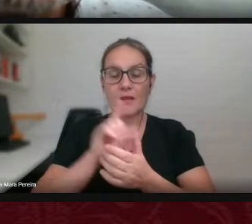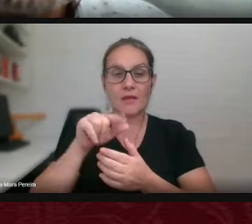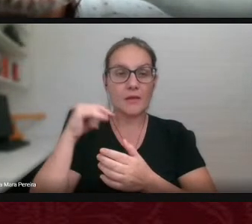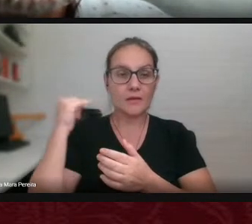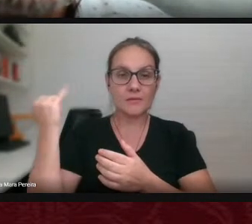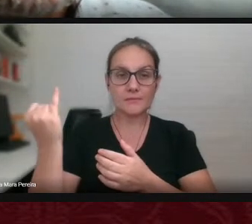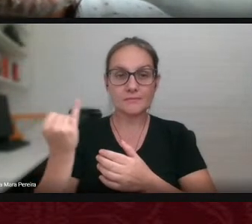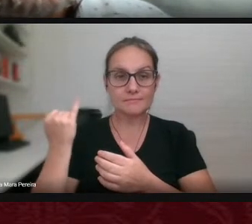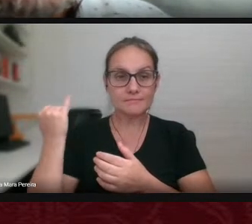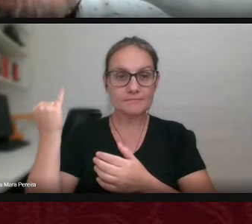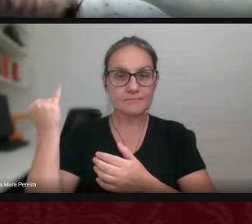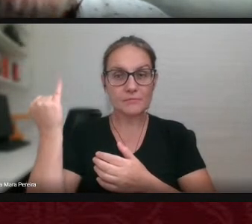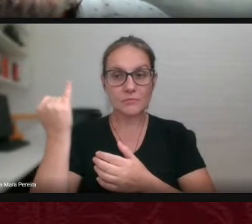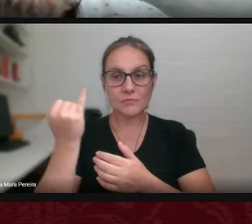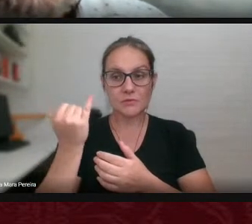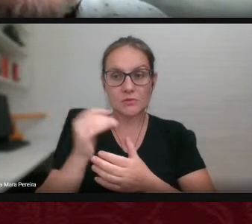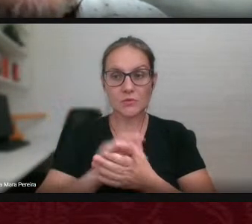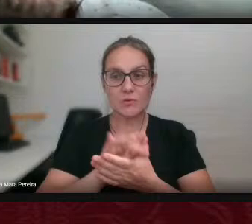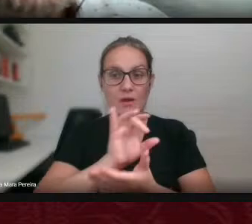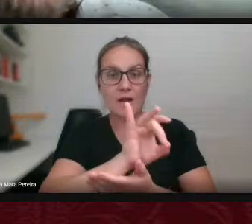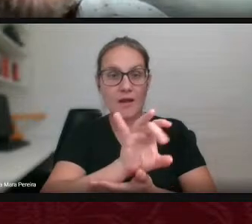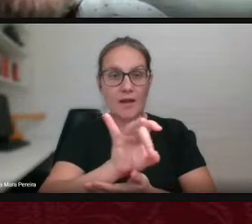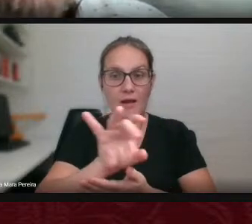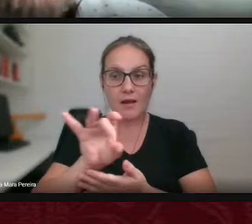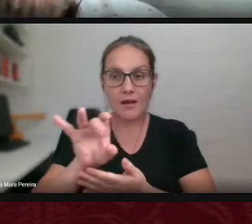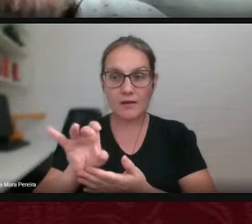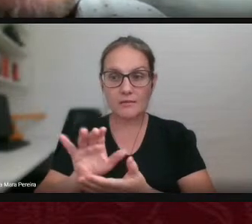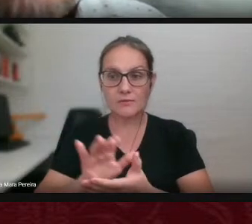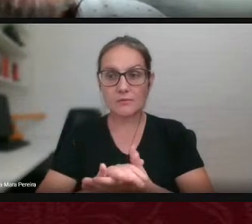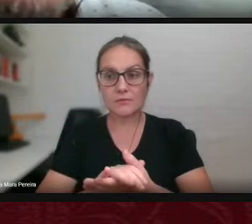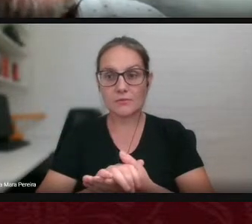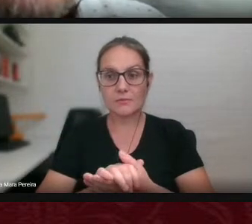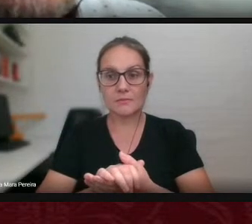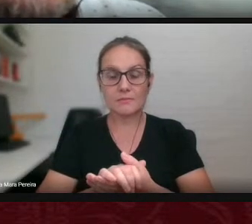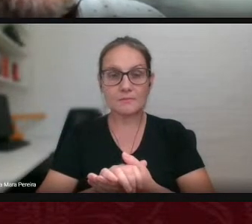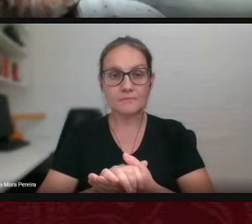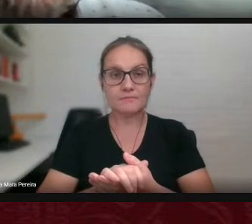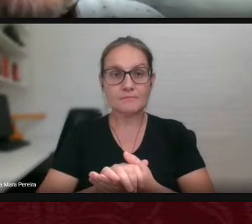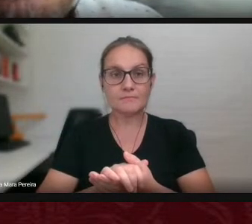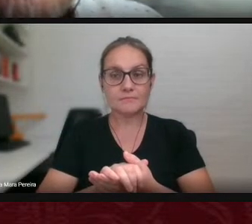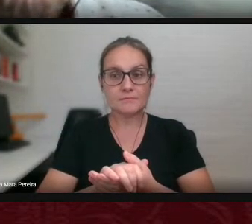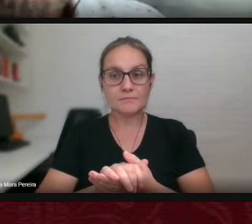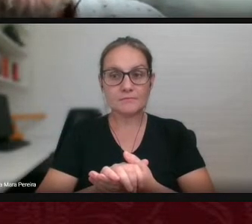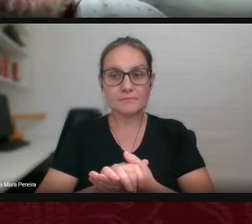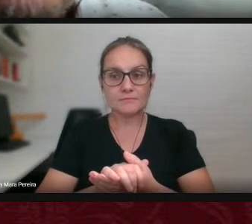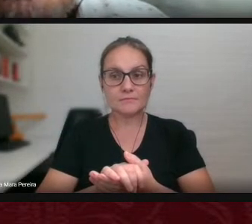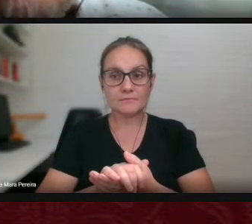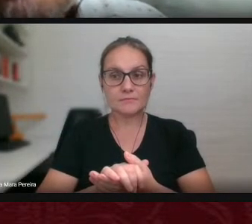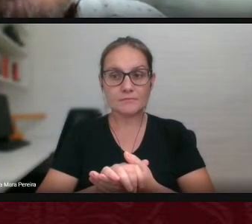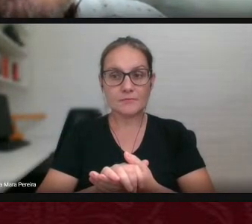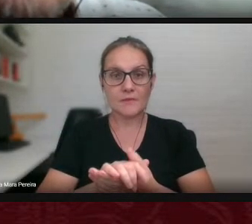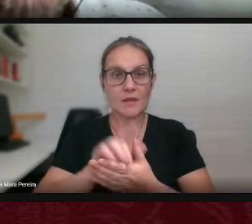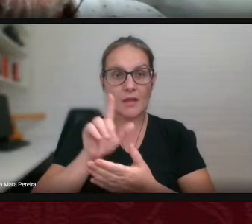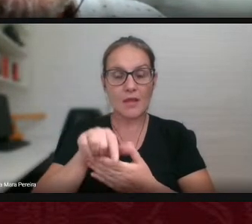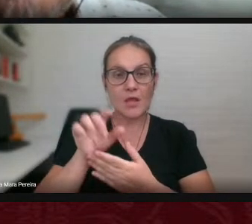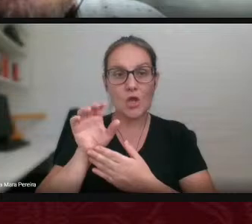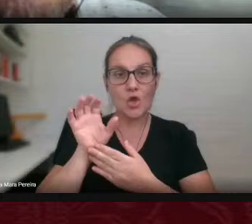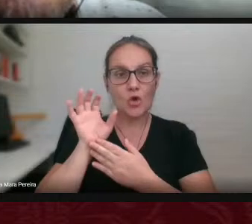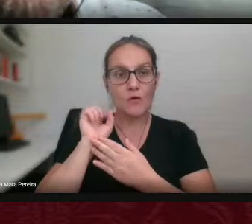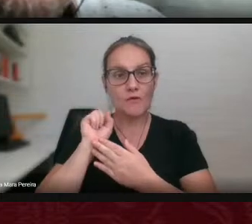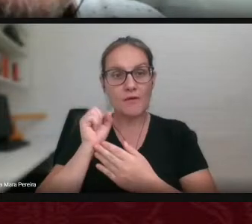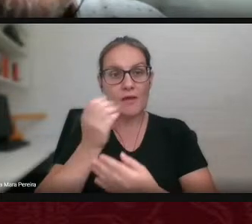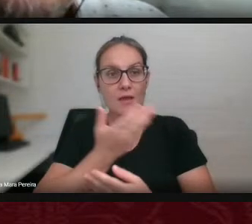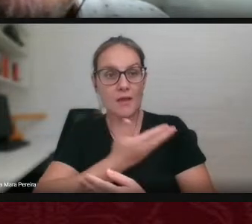quanto cada uma cada um de nós apresentarmos é também ouvir as colegas e os